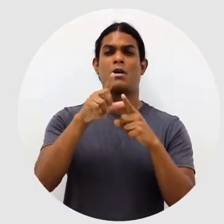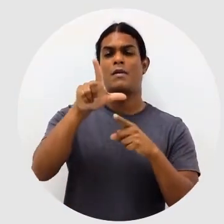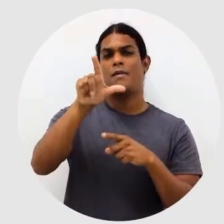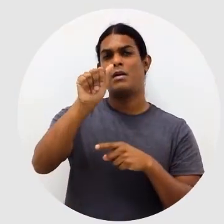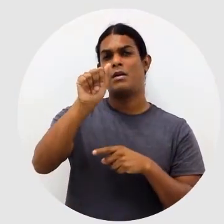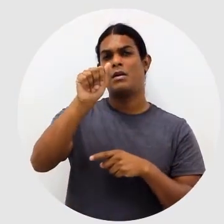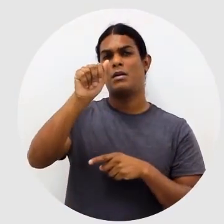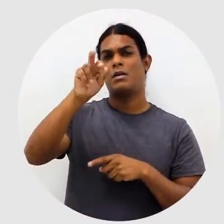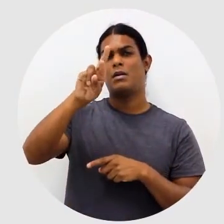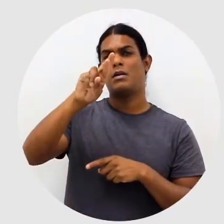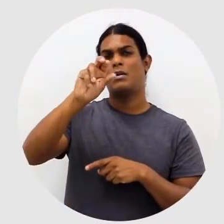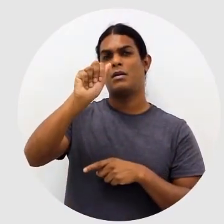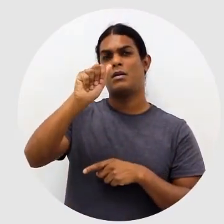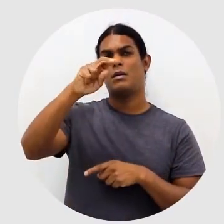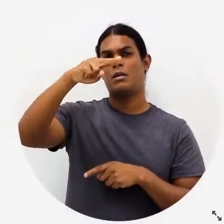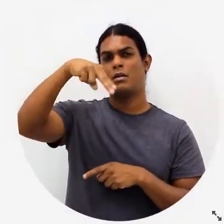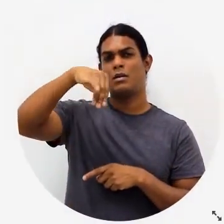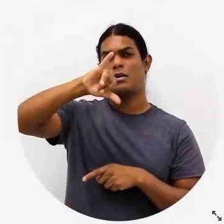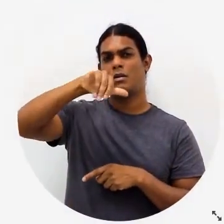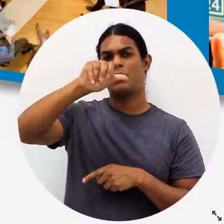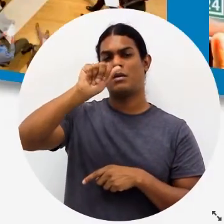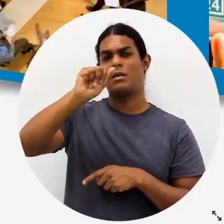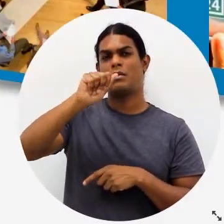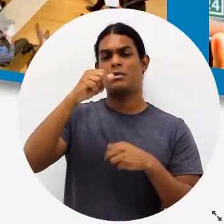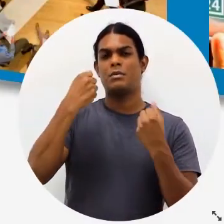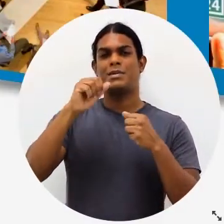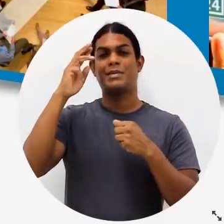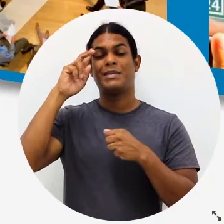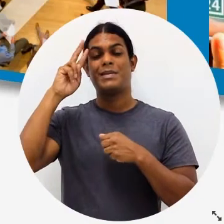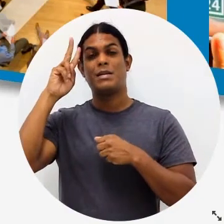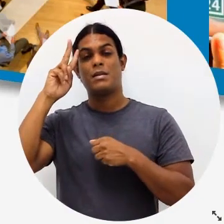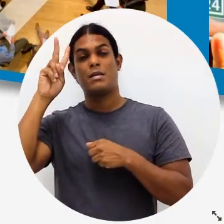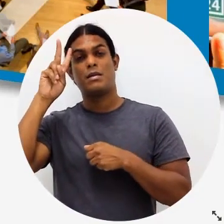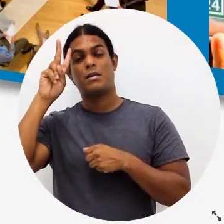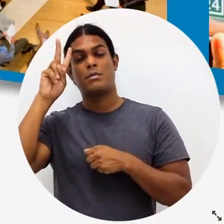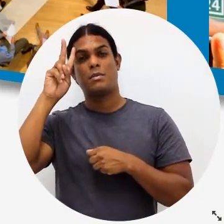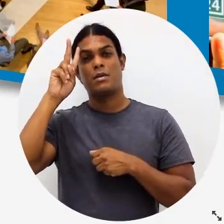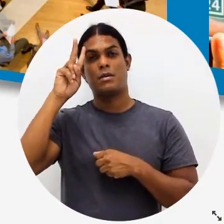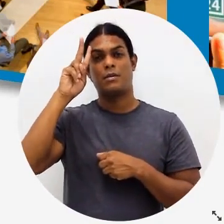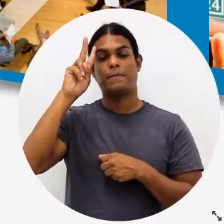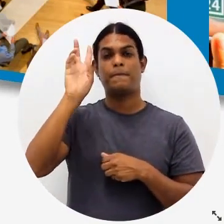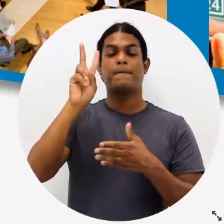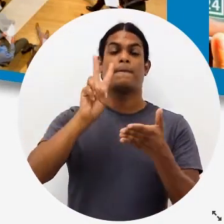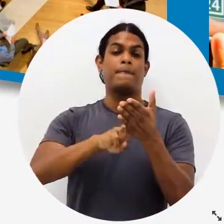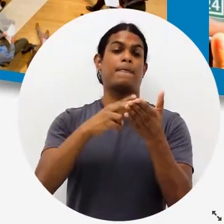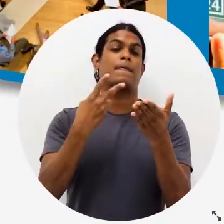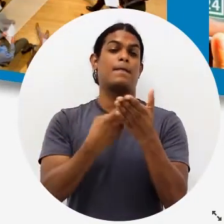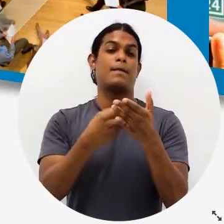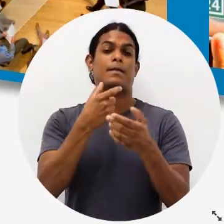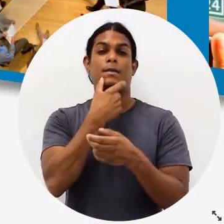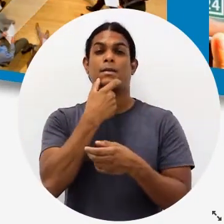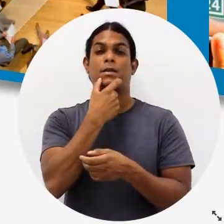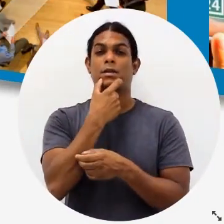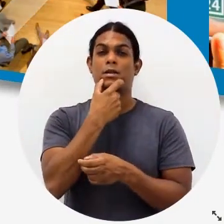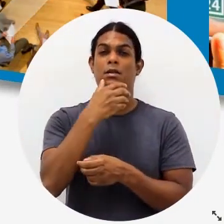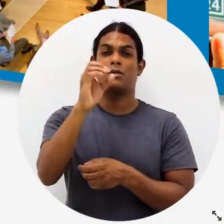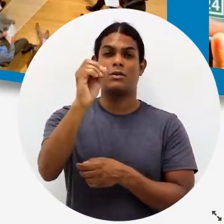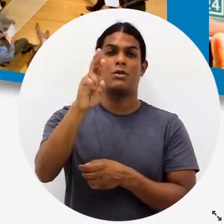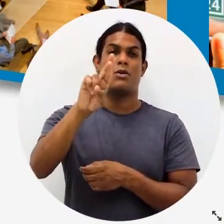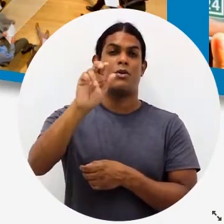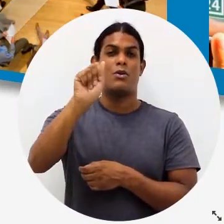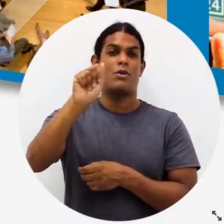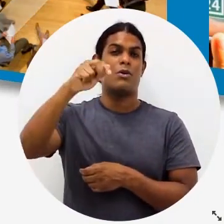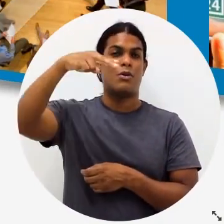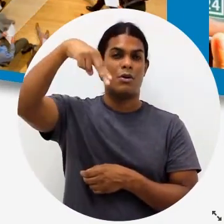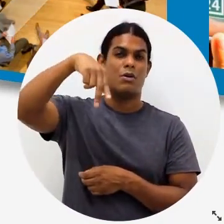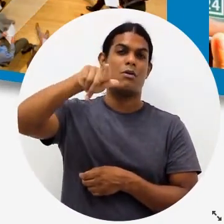E aí vocês vão ver a funcionalidade dele. Bom, então aparece aqui para mim a palavra laranja. E aí eu preciso me